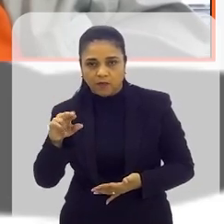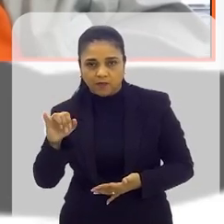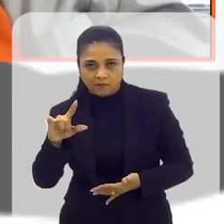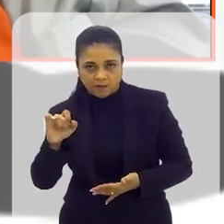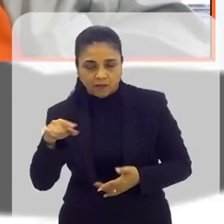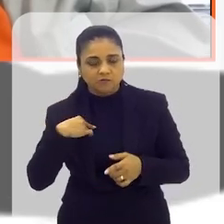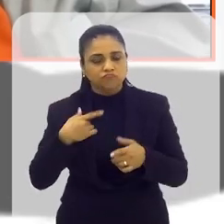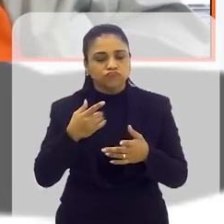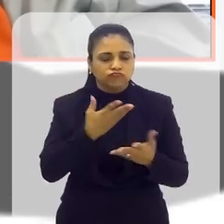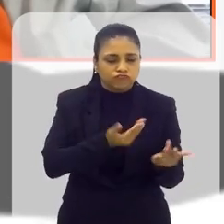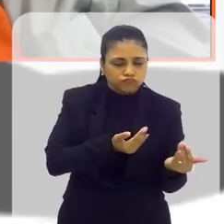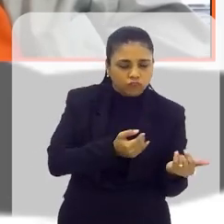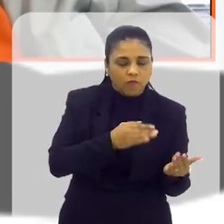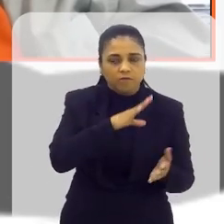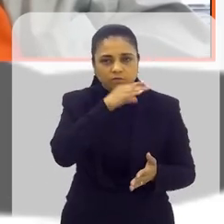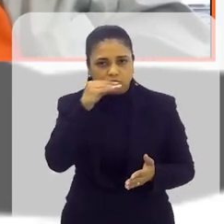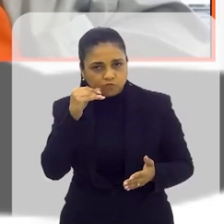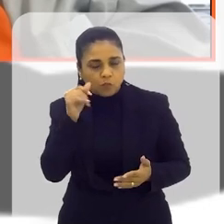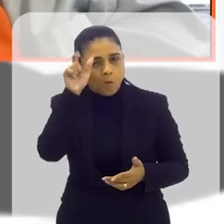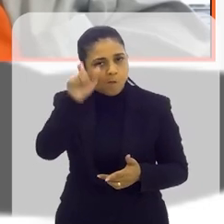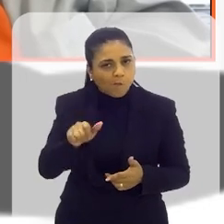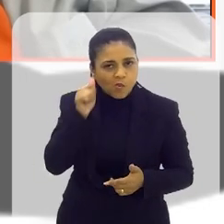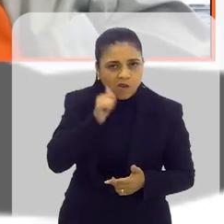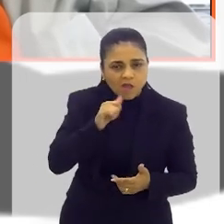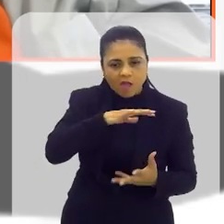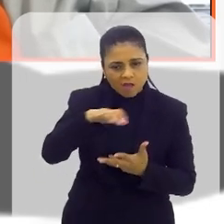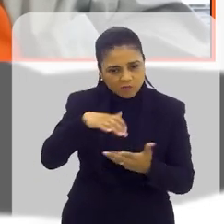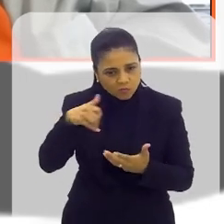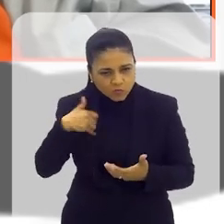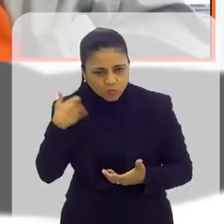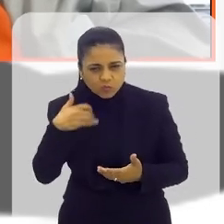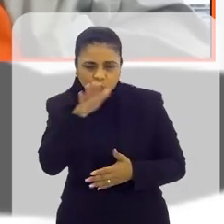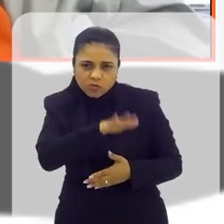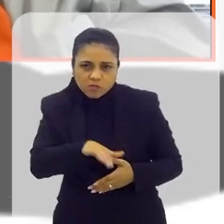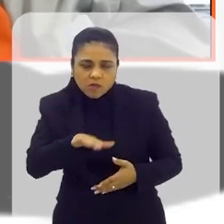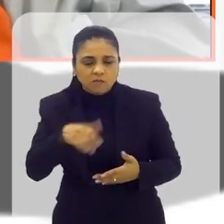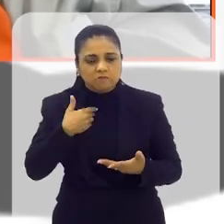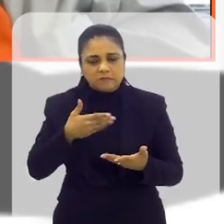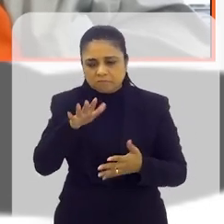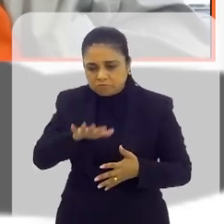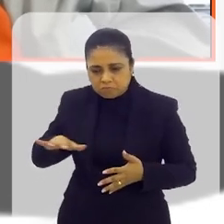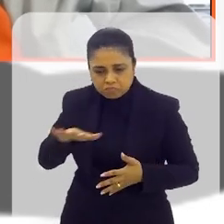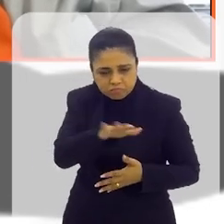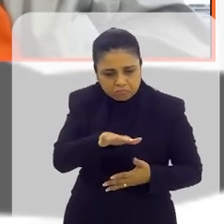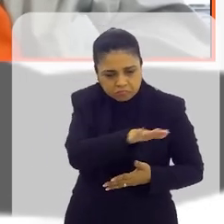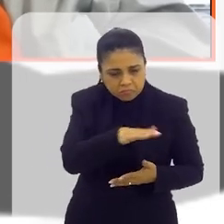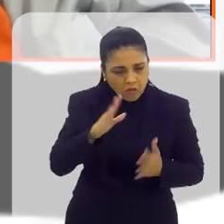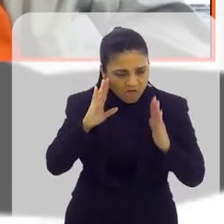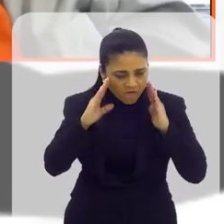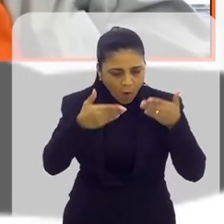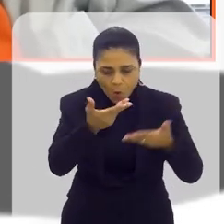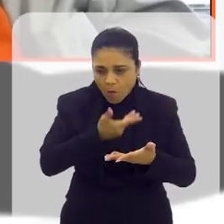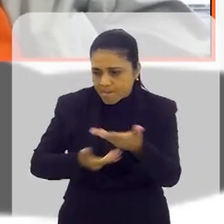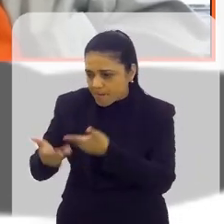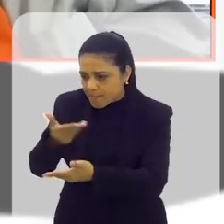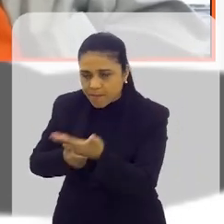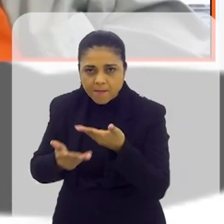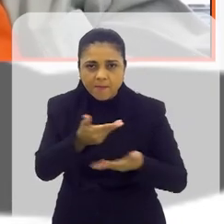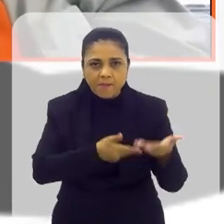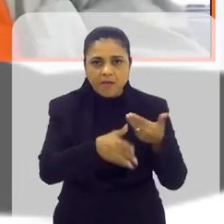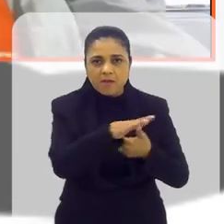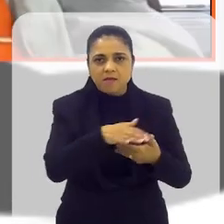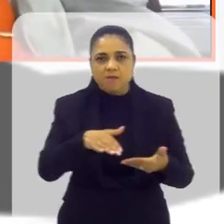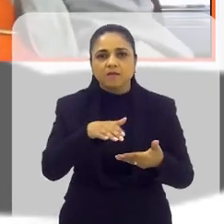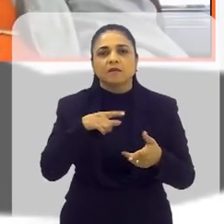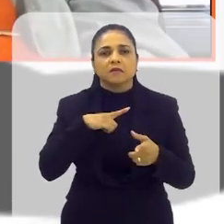crianças, dos jovens, dos adolescentes, das mulheres. O senhor tem esse foco intersetorial sempre? Sempre, sempre.